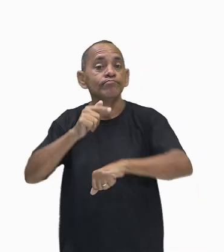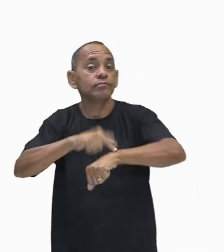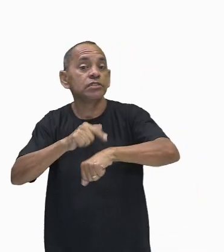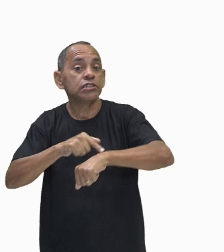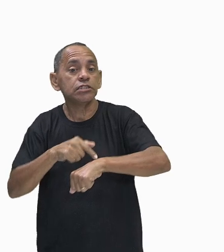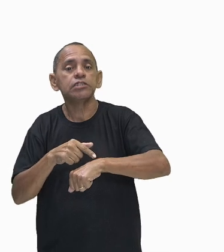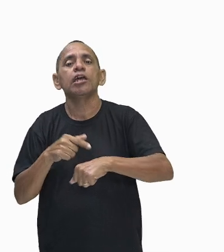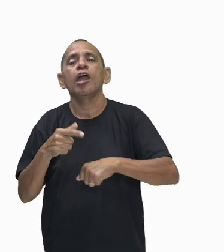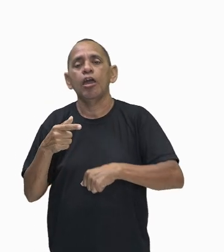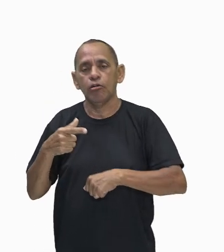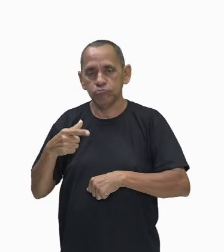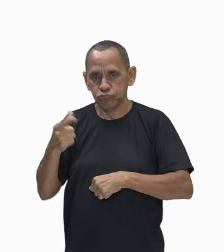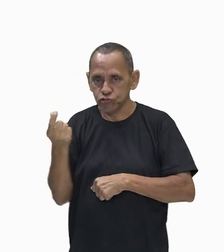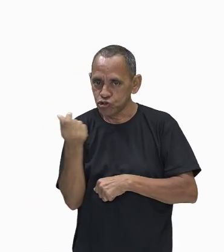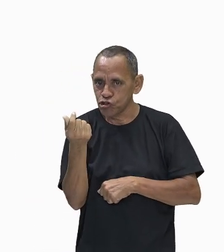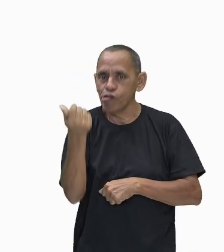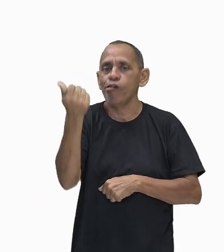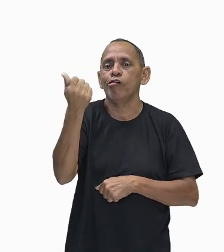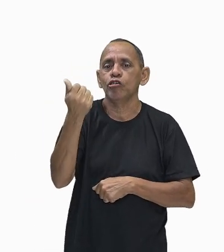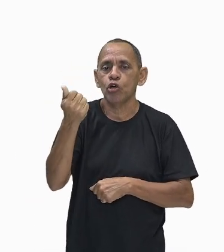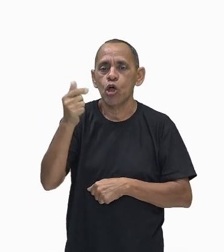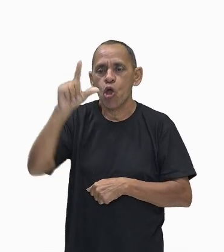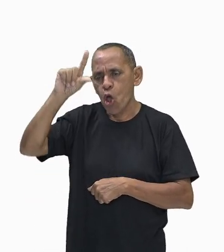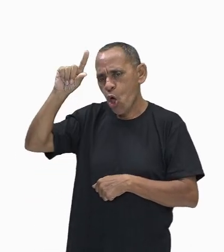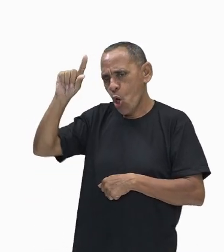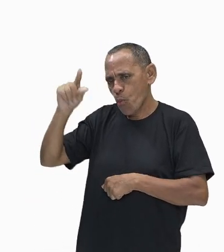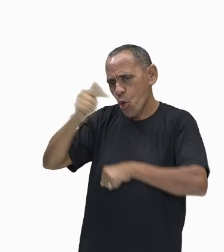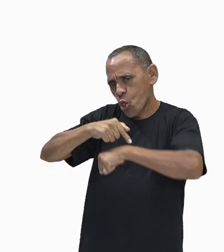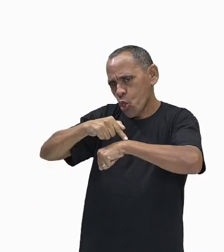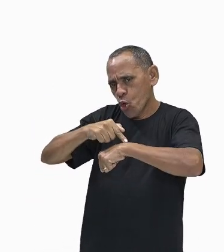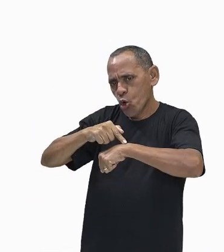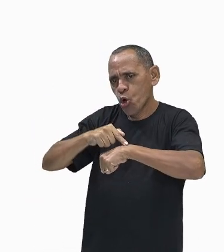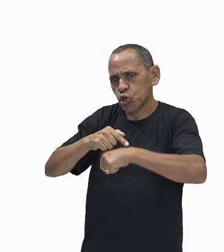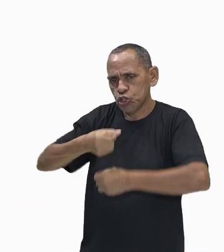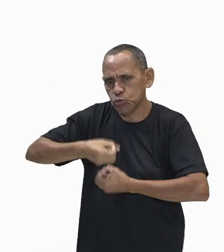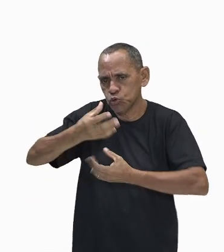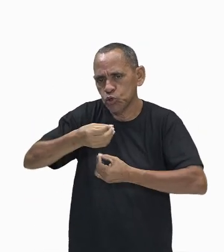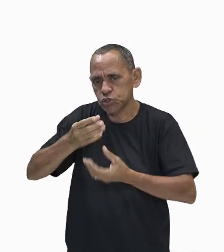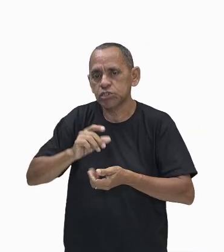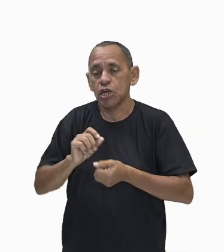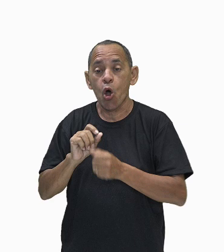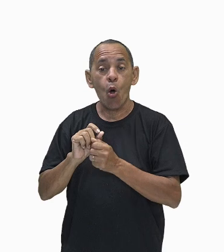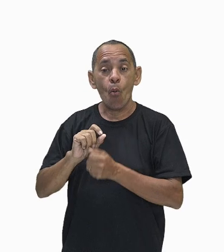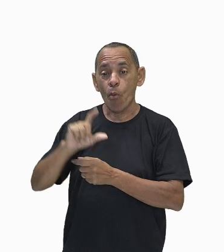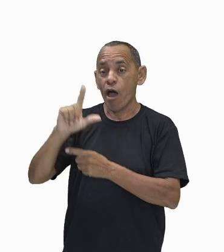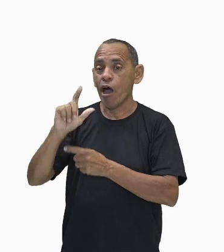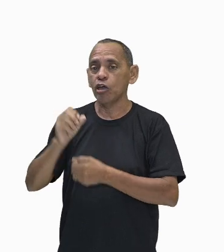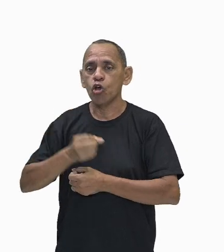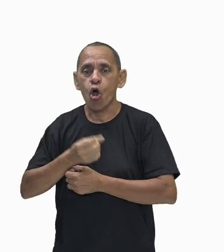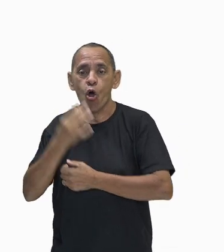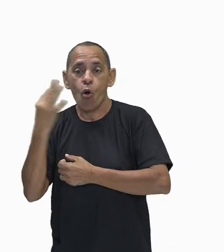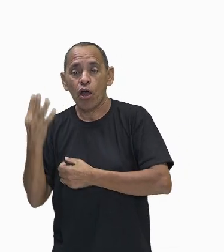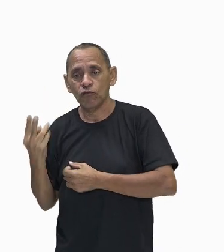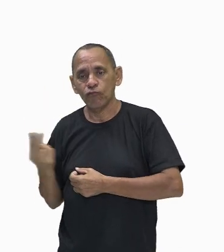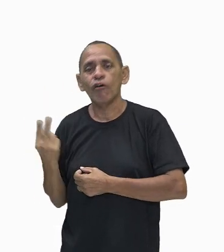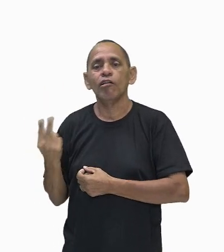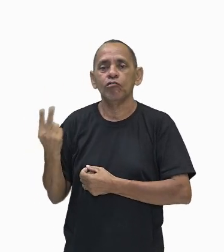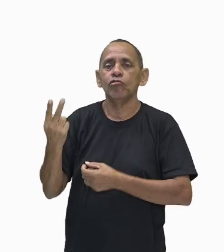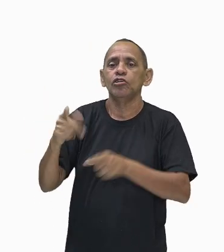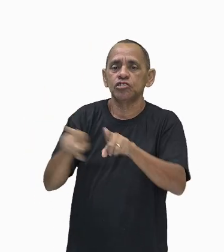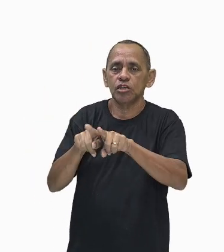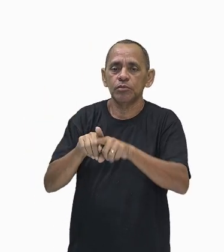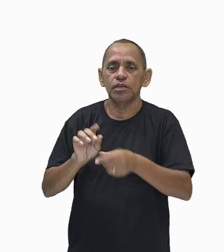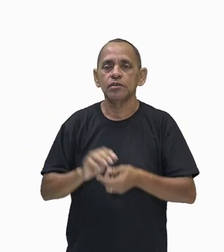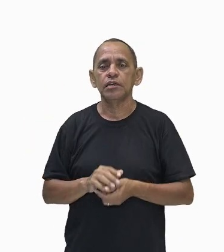mecânica, menos tempo de produção, barateamento do custo e maior venda. Gente, até a forma de se medir o